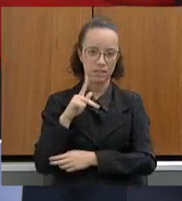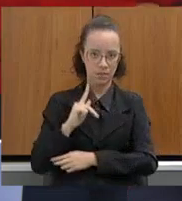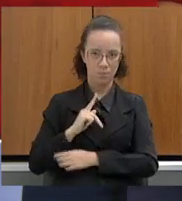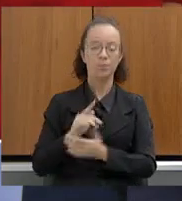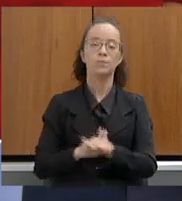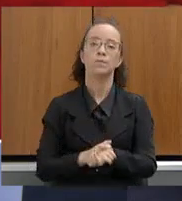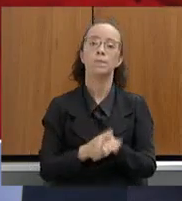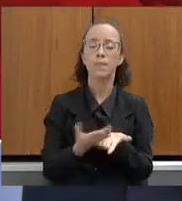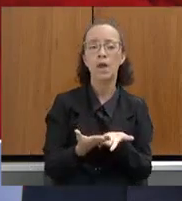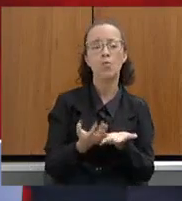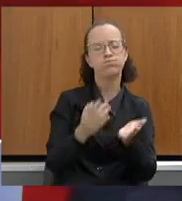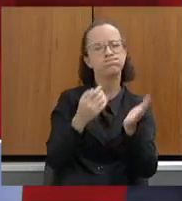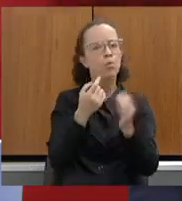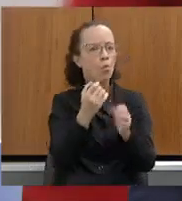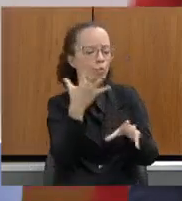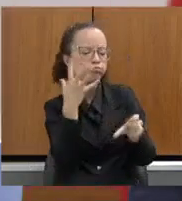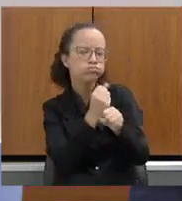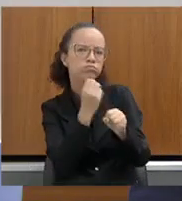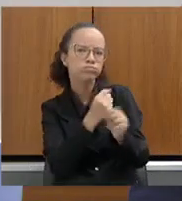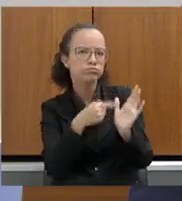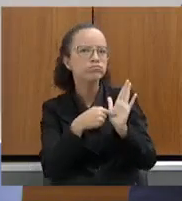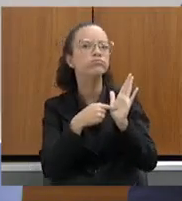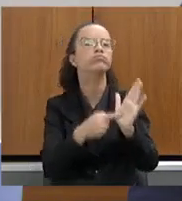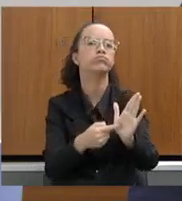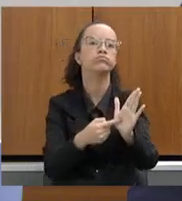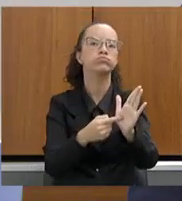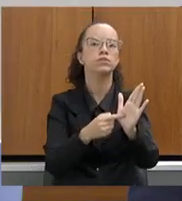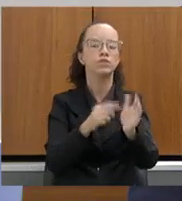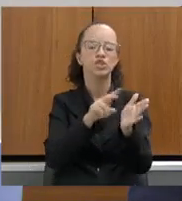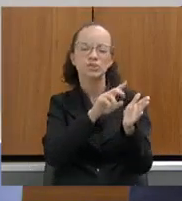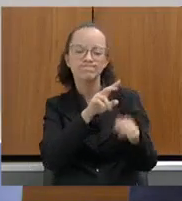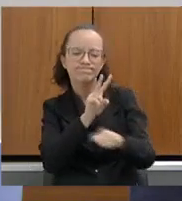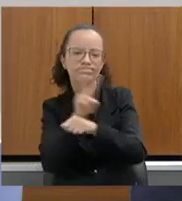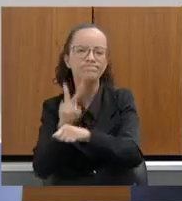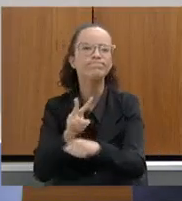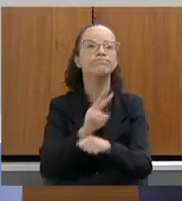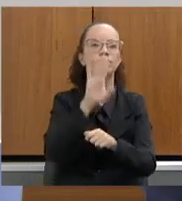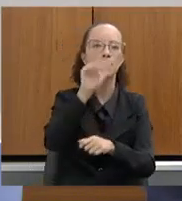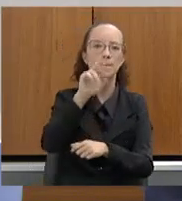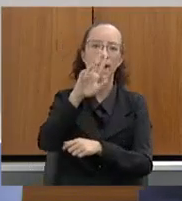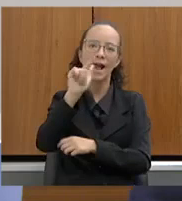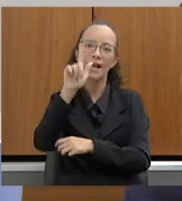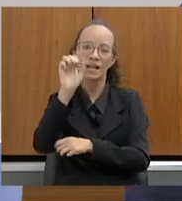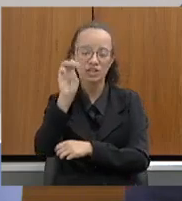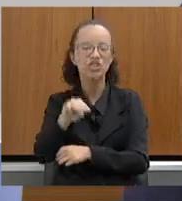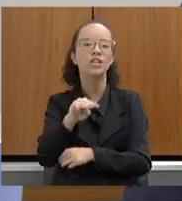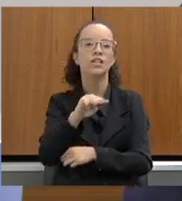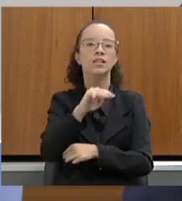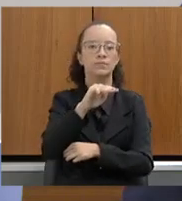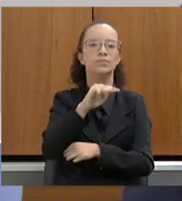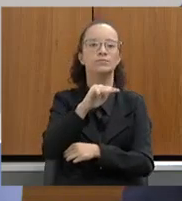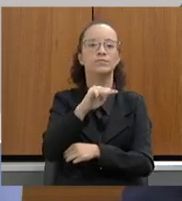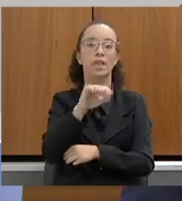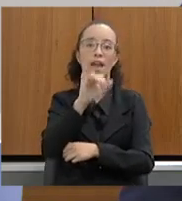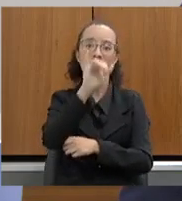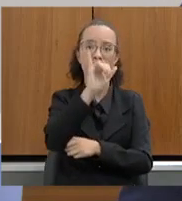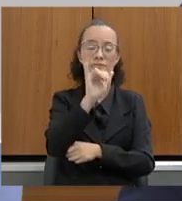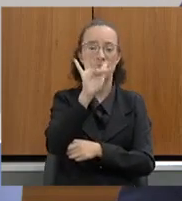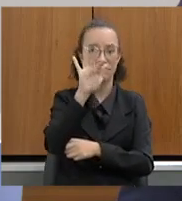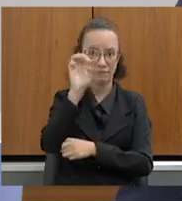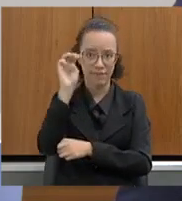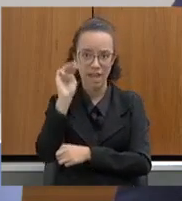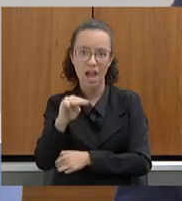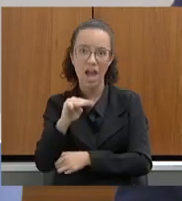Então, aqui o número de fiscalizações de barragem. É importante dizer, só esse número 217, a FEAM atualizou até